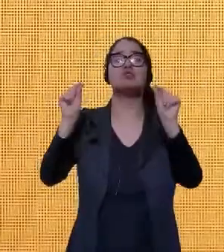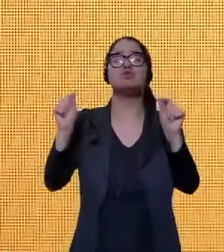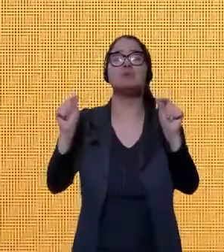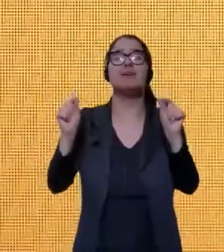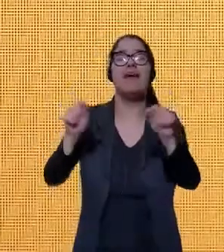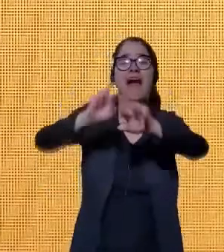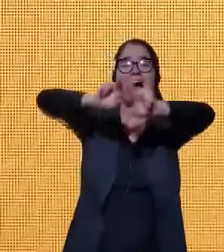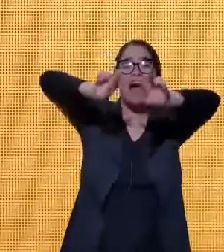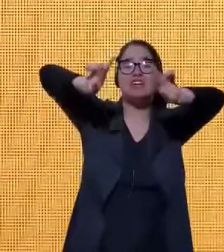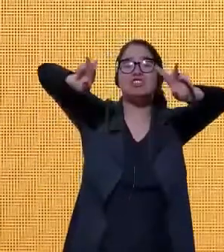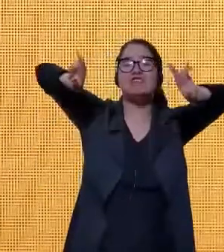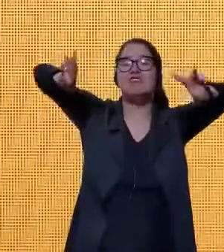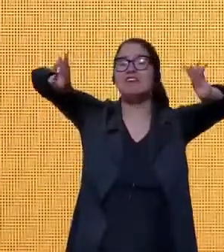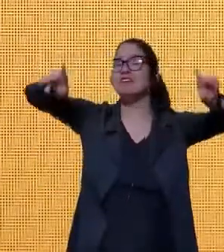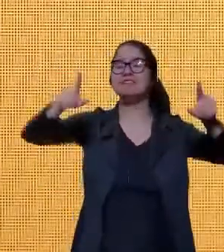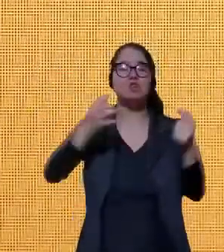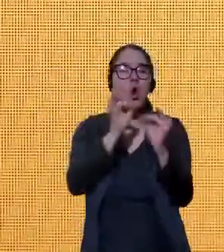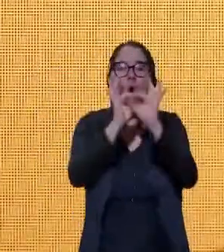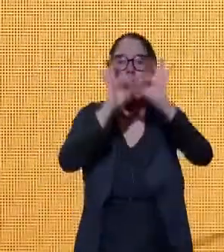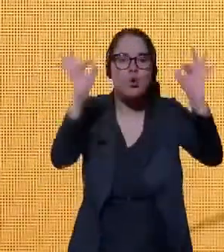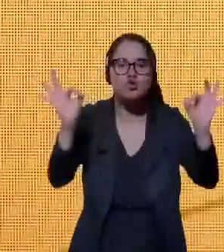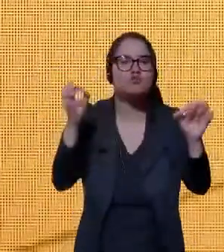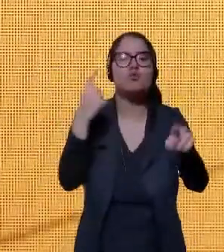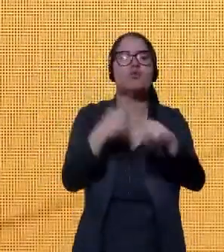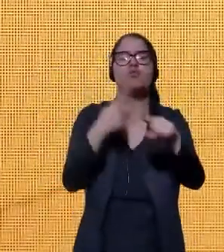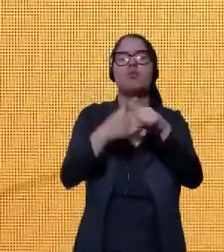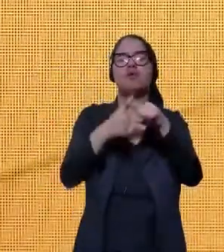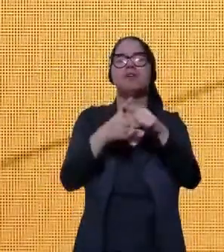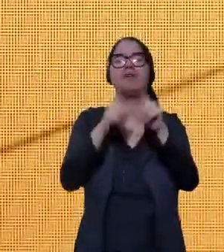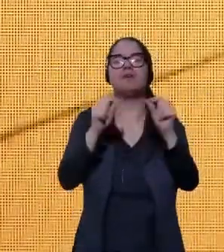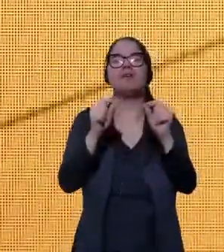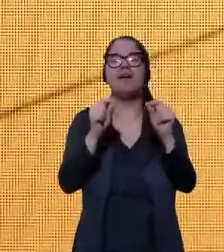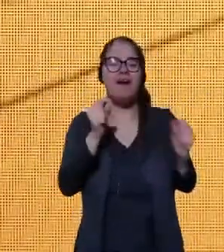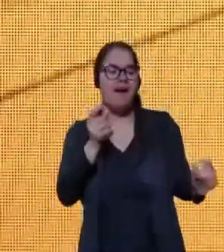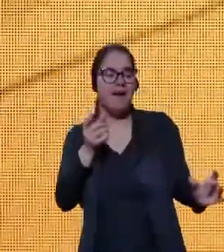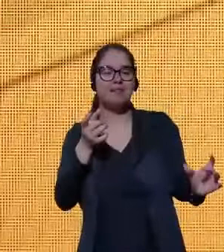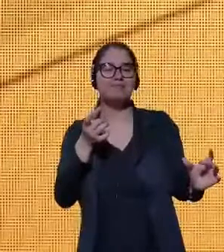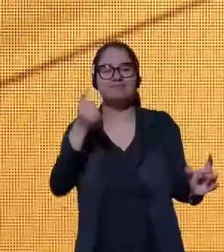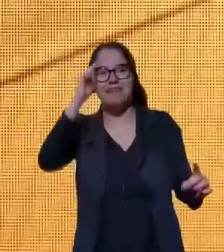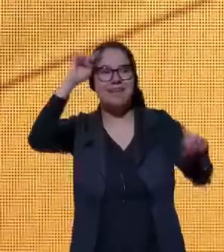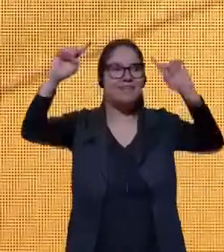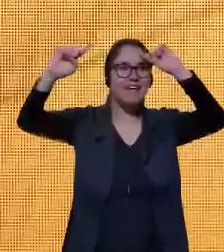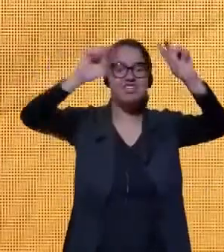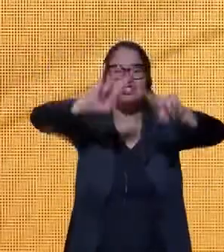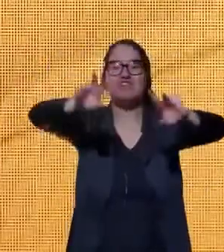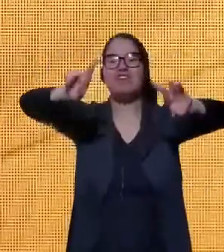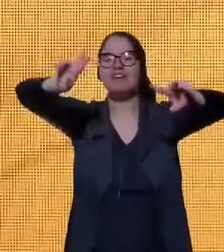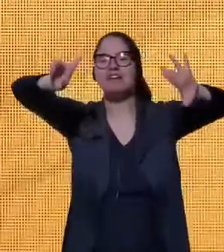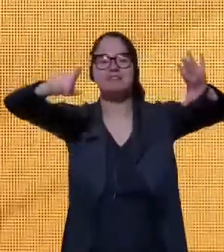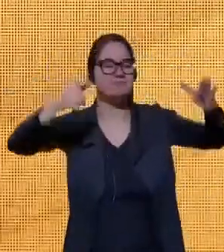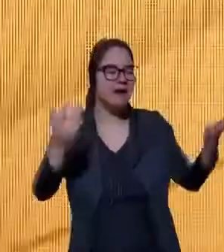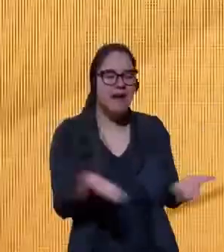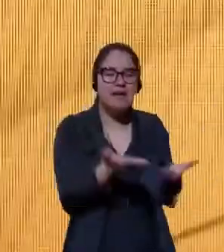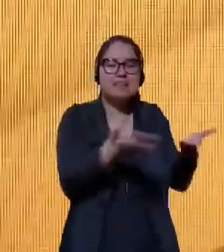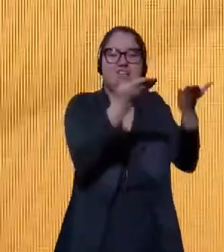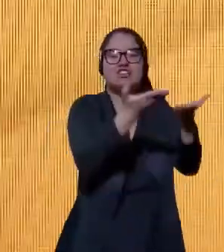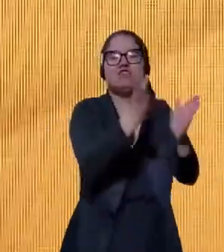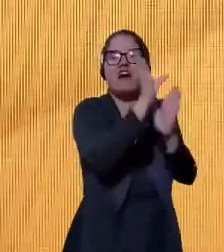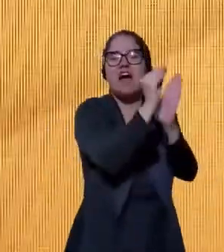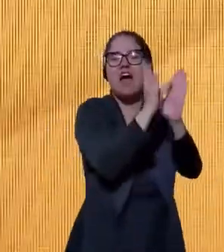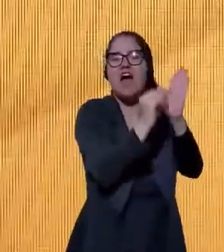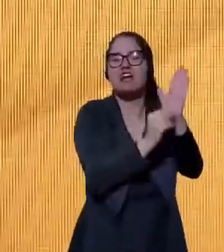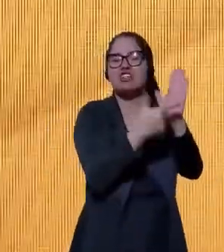iniciativas e projetos alinhados à agenda em diferentes dimensões, em termos de volume de